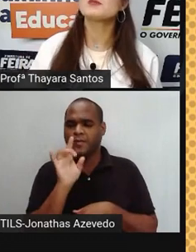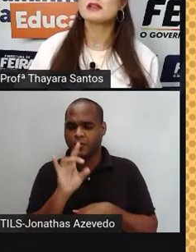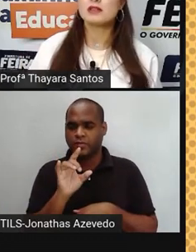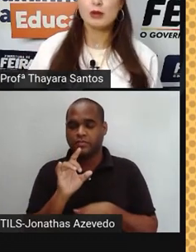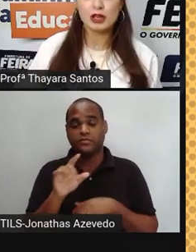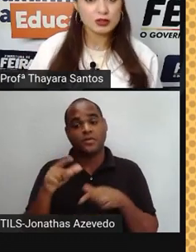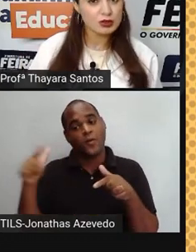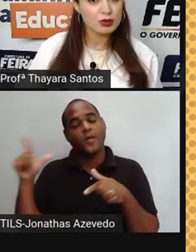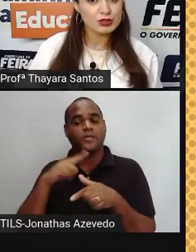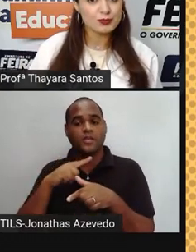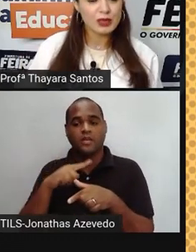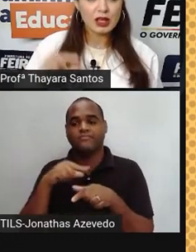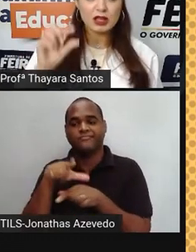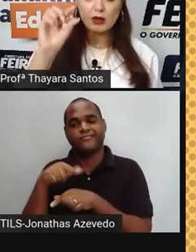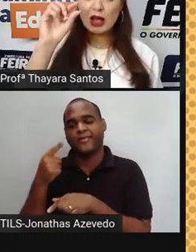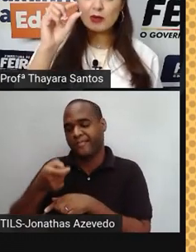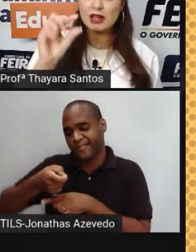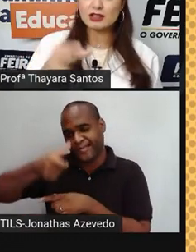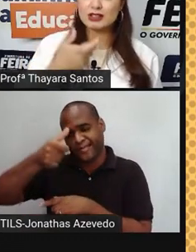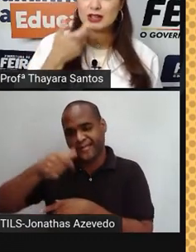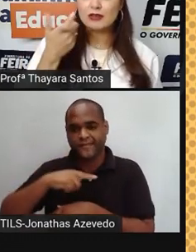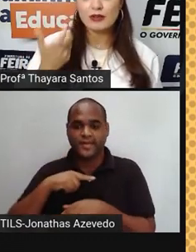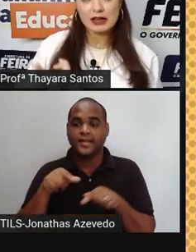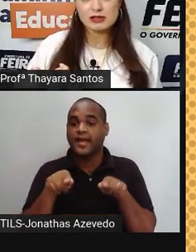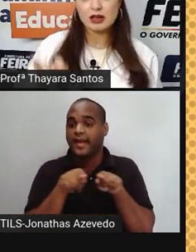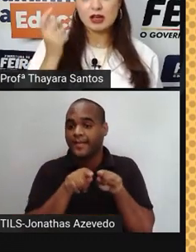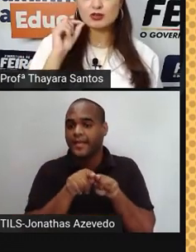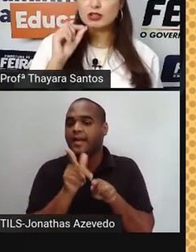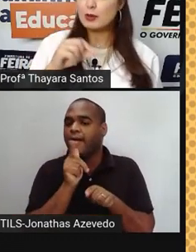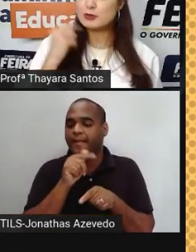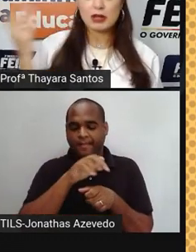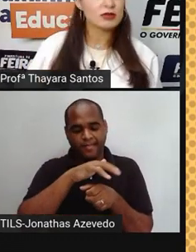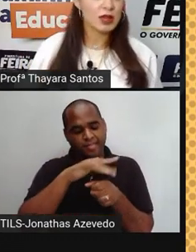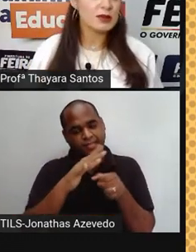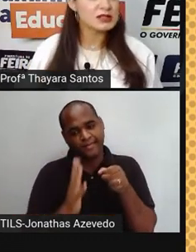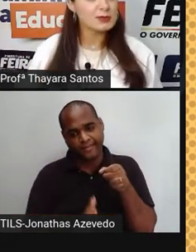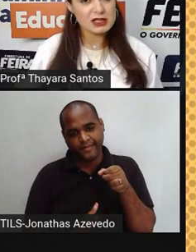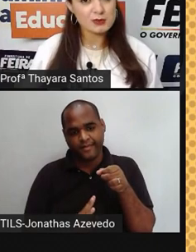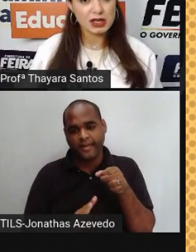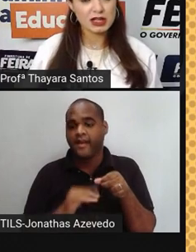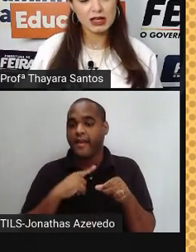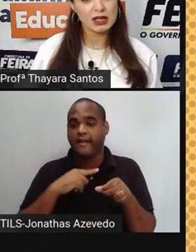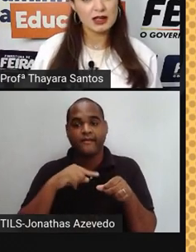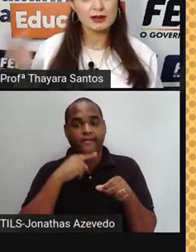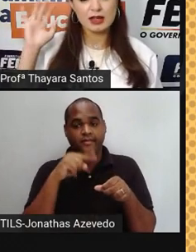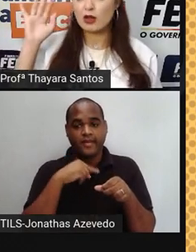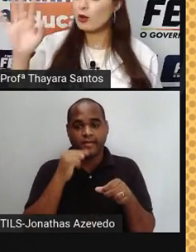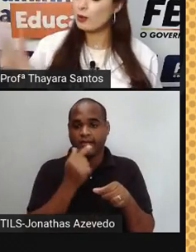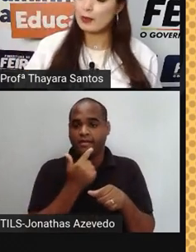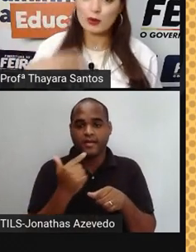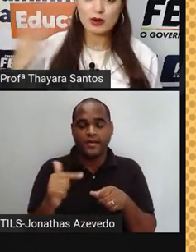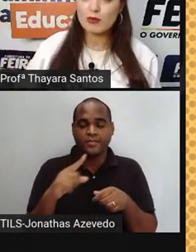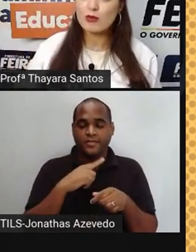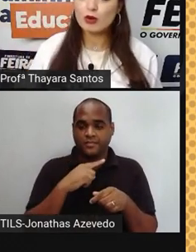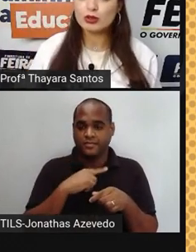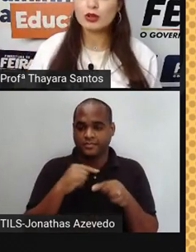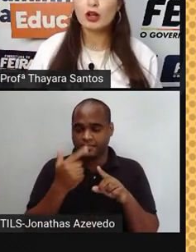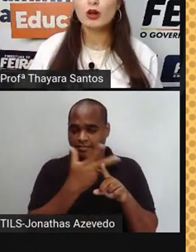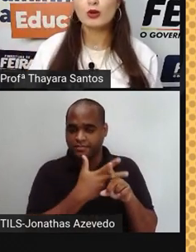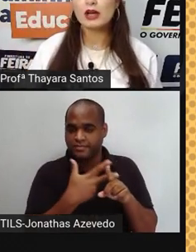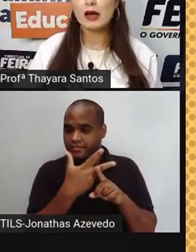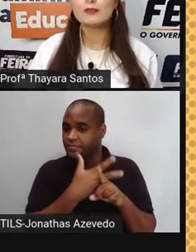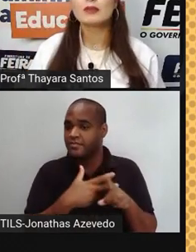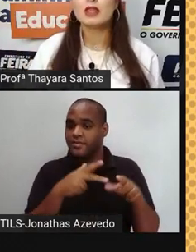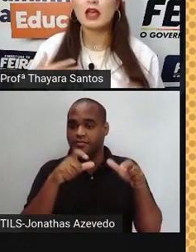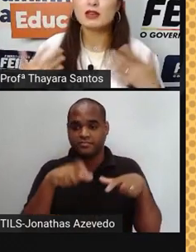também o espaço da bolinha de gude. Então a água extravasa justamente porque não tem mais espaço para ela ali. Ela tem que procurar um outro